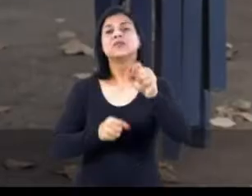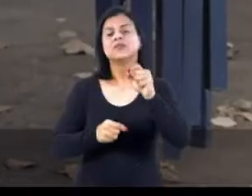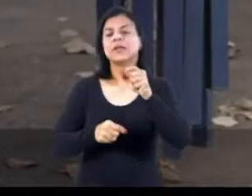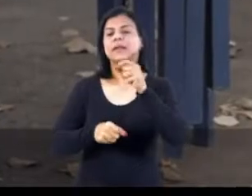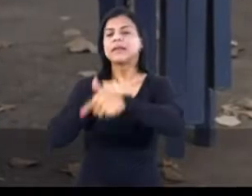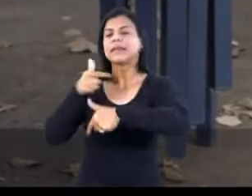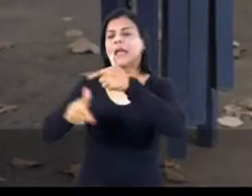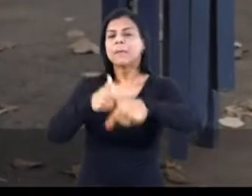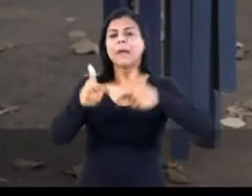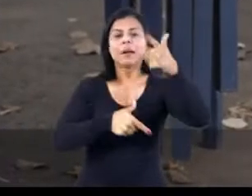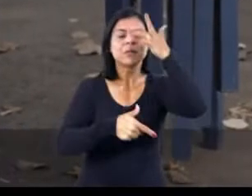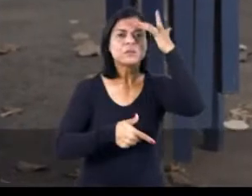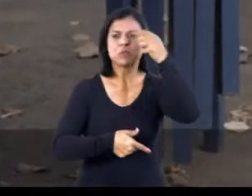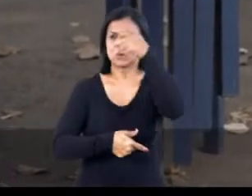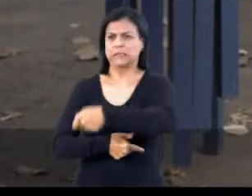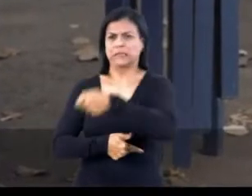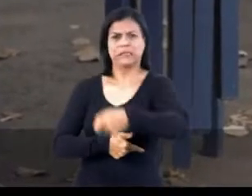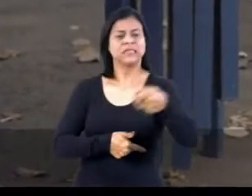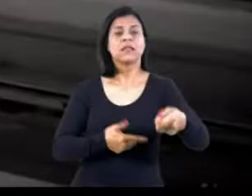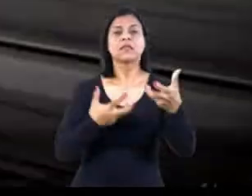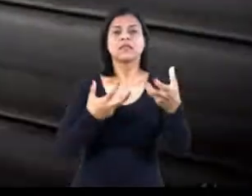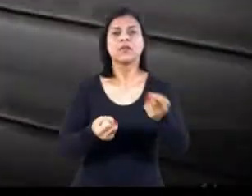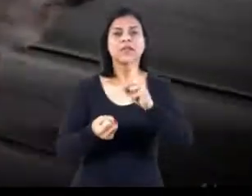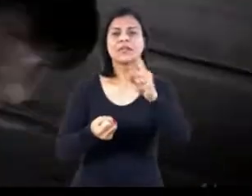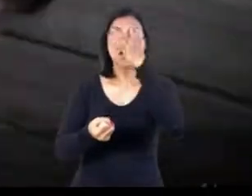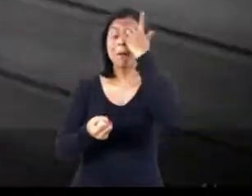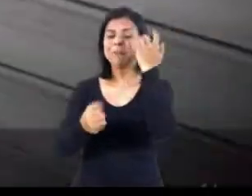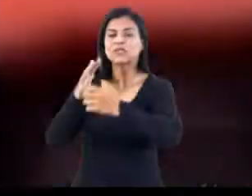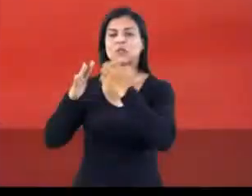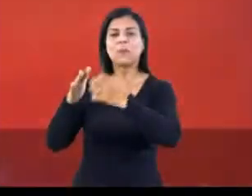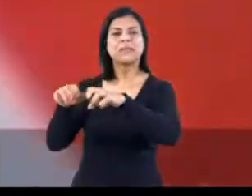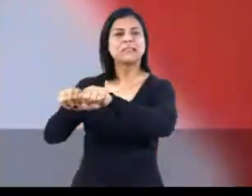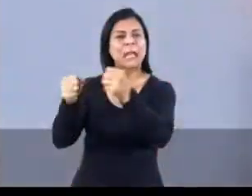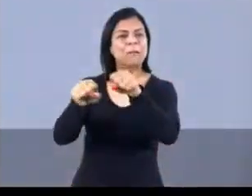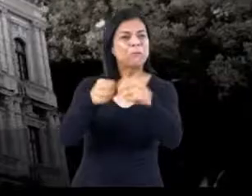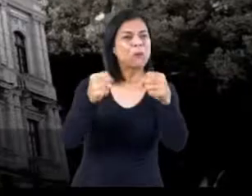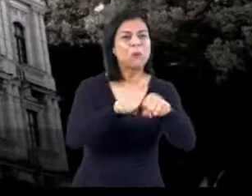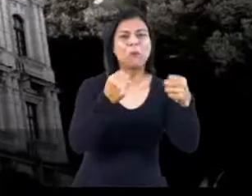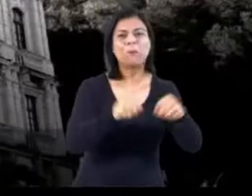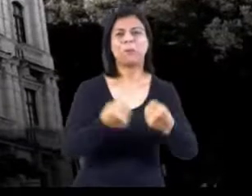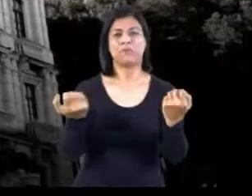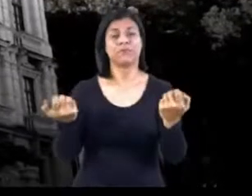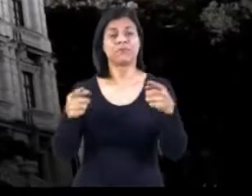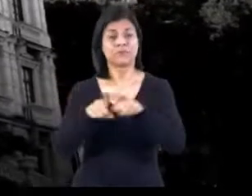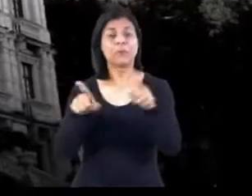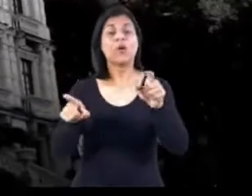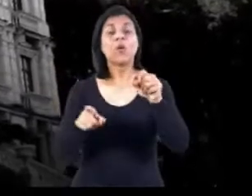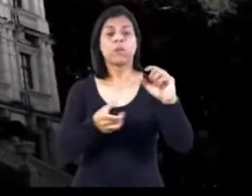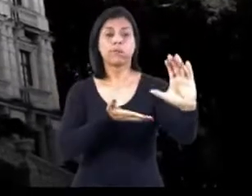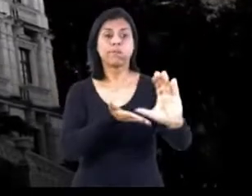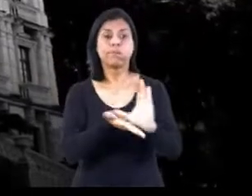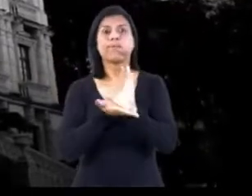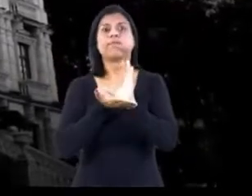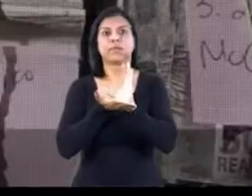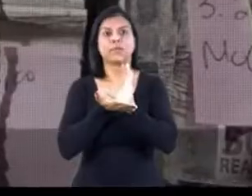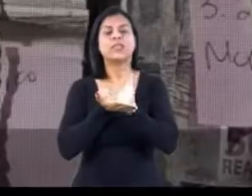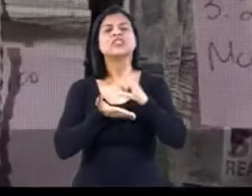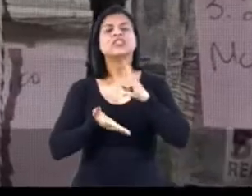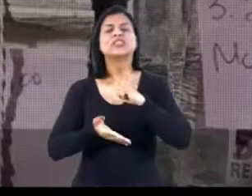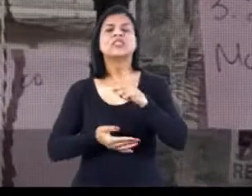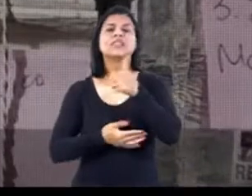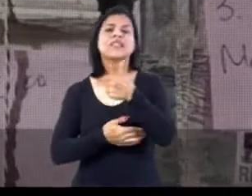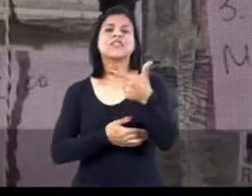com mão de ferro os trabalhadores e o comércio. Muitas empresas quebraram, com o caixa do governo do estado abarrotado. No período,